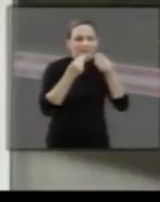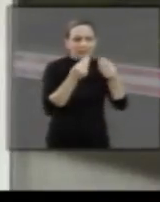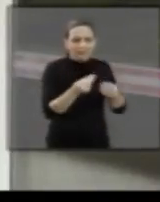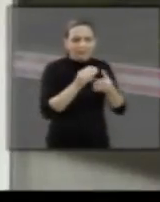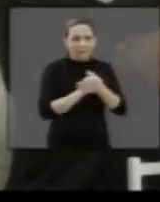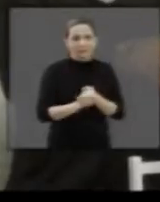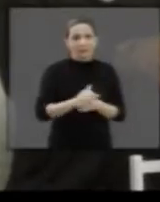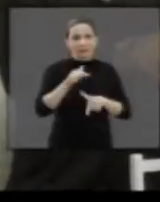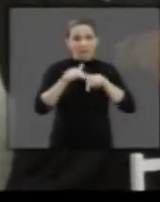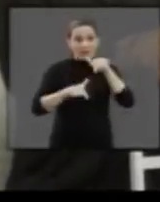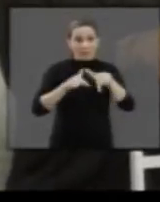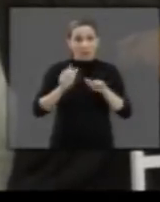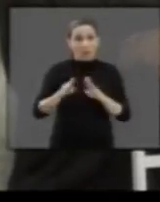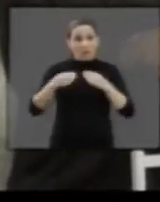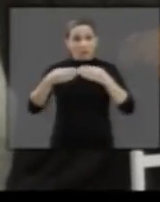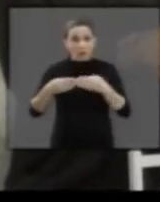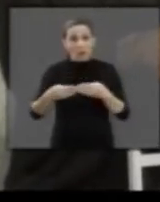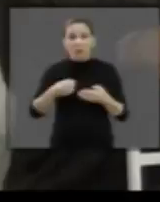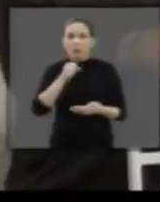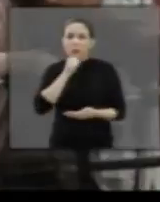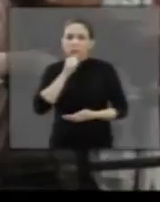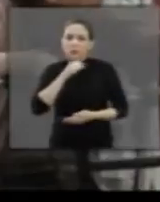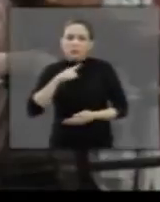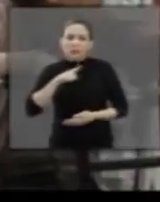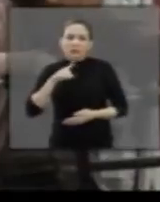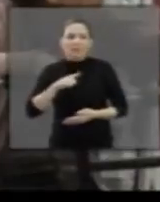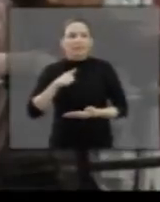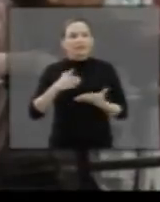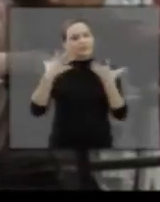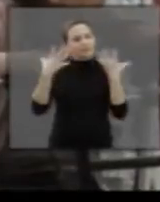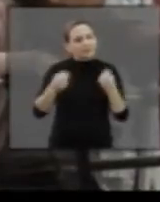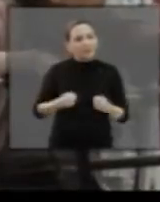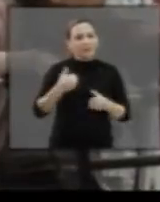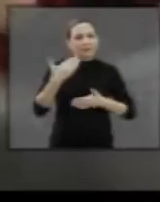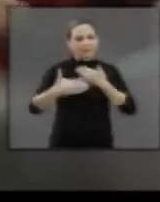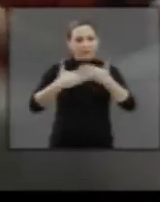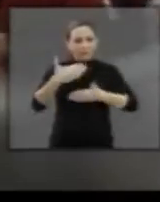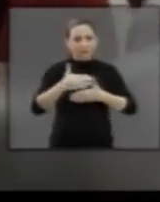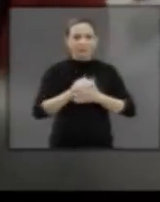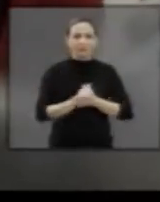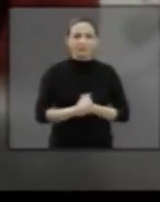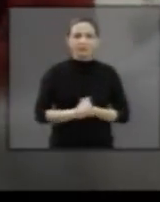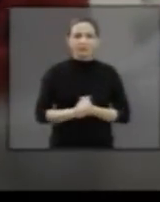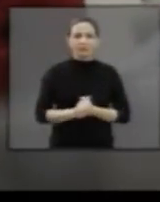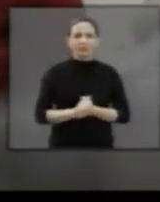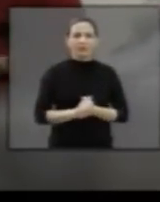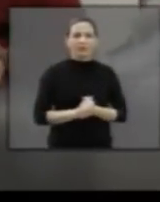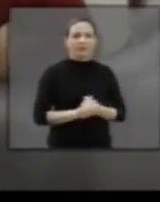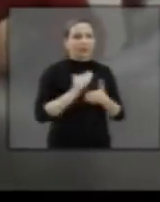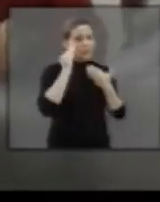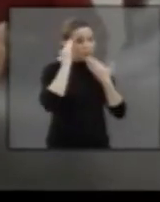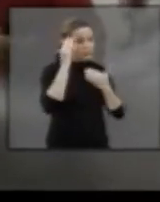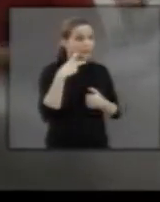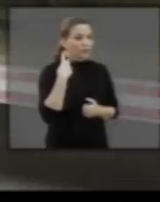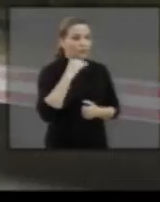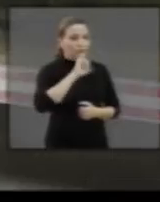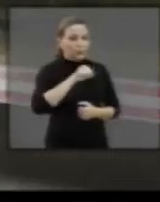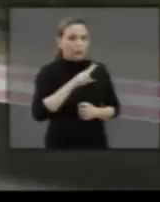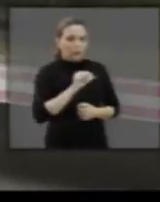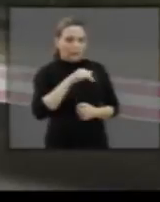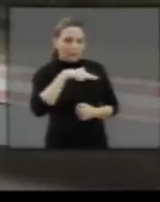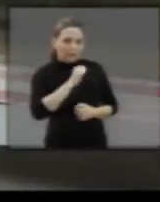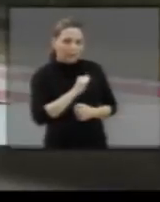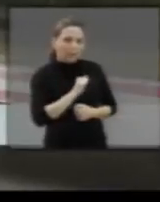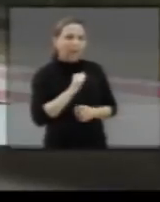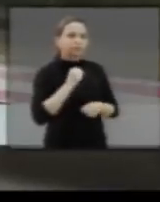para as pessoas. Quem trabalha diretamente com os idosos, aprova a iniciativa. Primeiramente, a gente agradece muito a Juliana